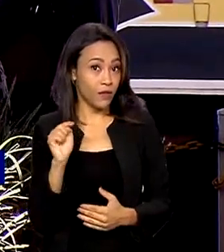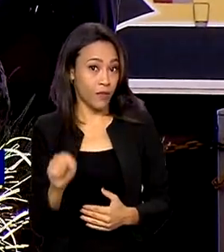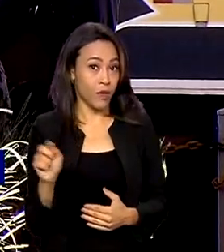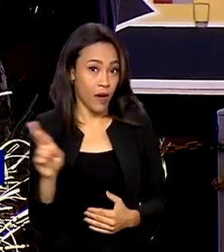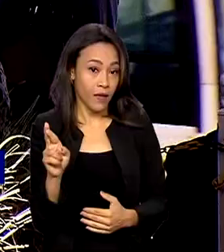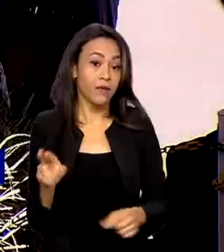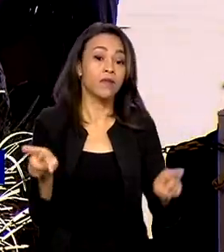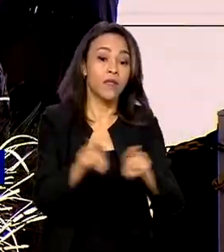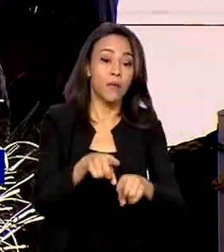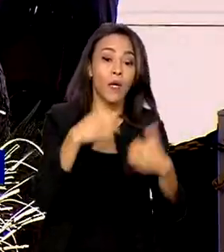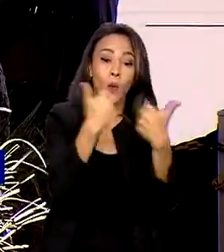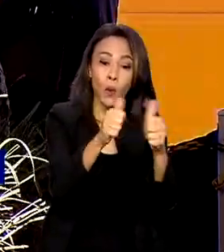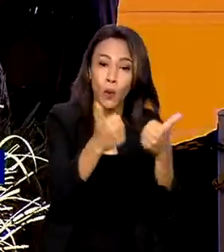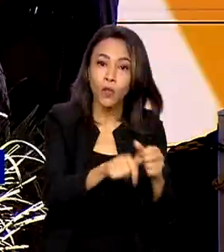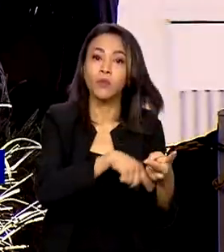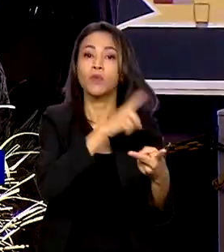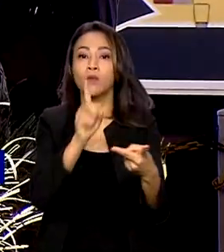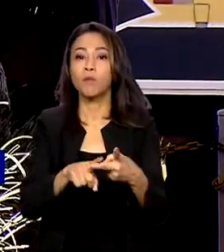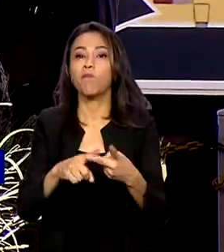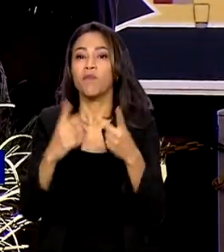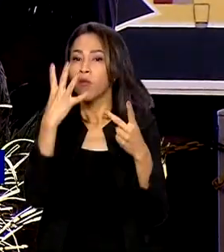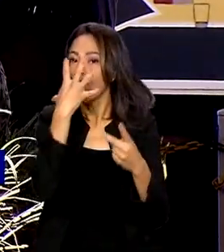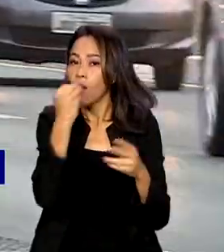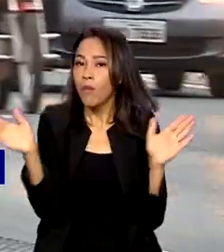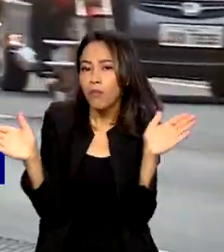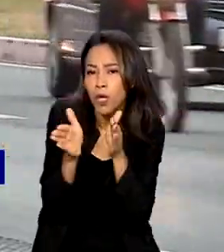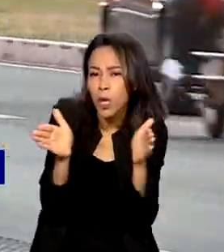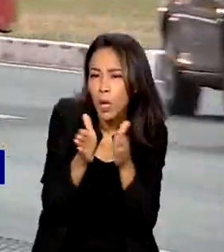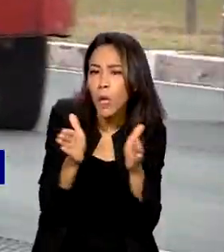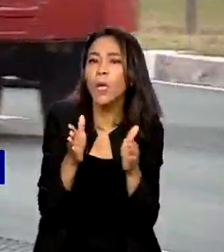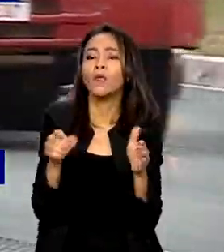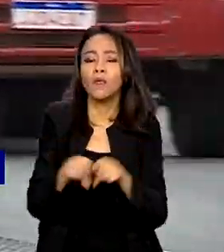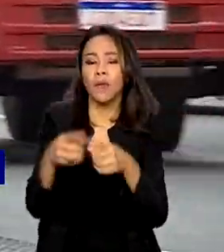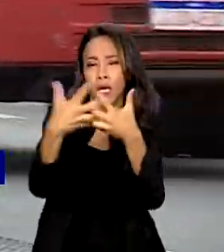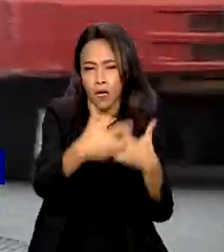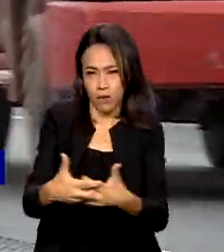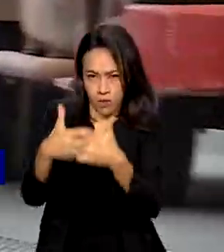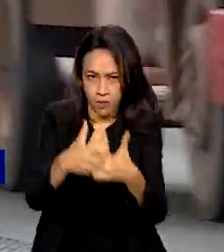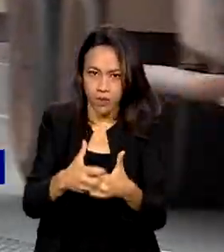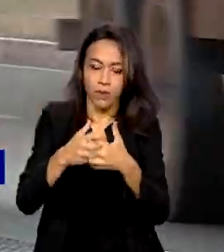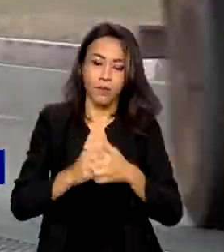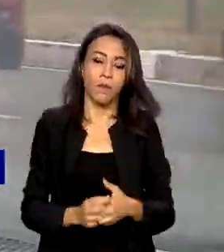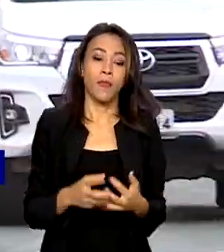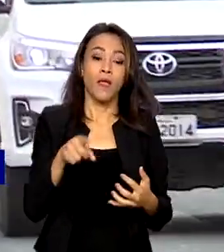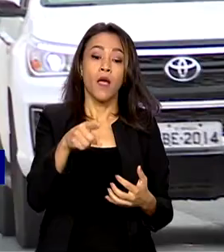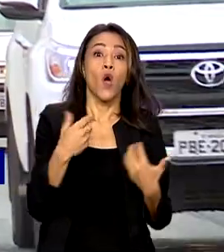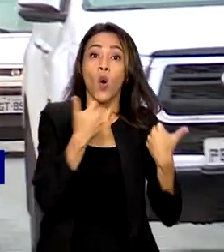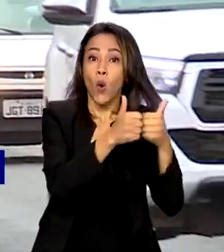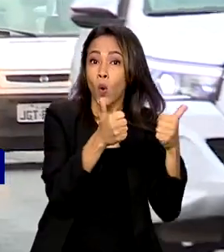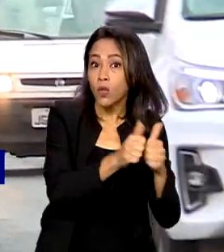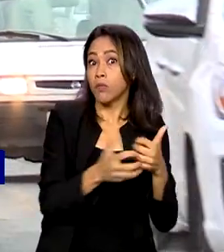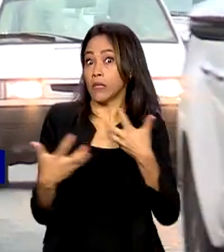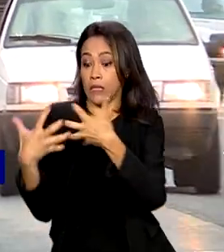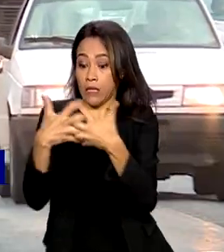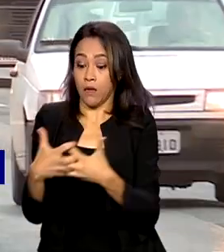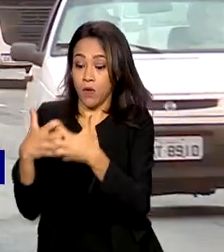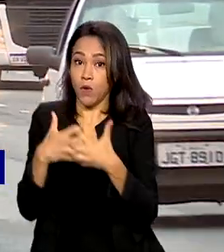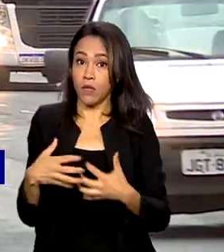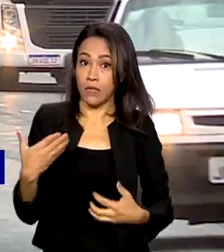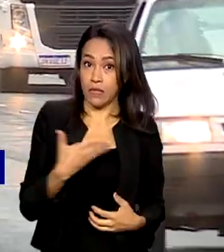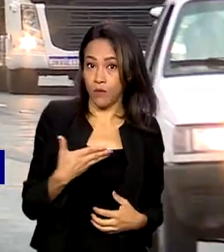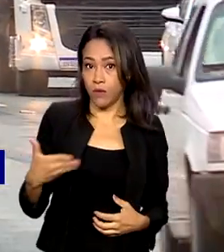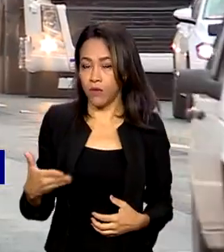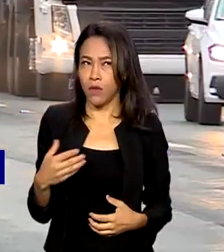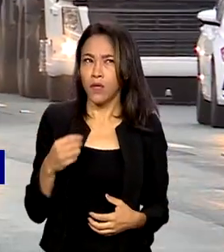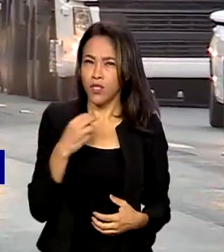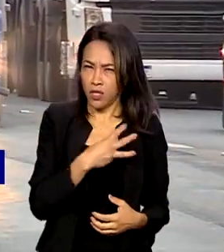quanto para ônibus, micro-ônibus, vans e caminhões. Nesse caso, ônibus e caminhões podem ficar